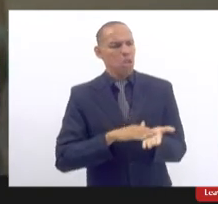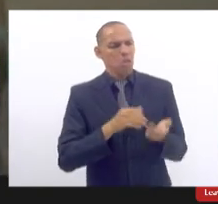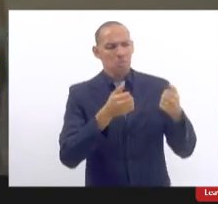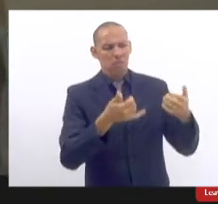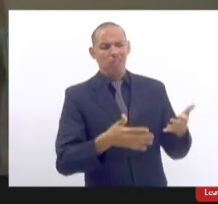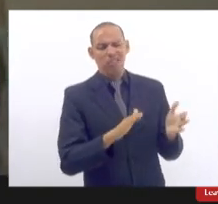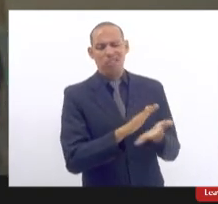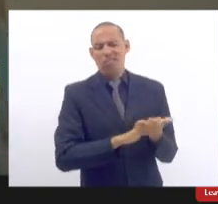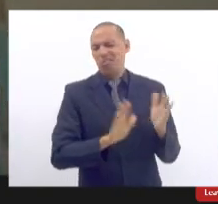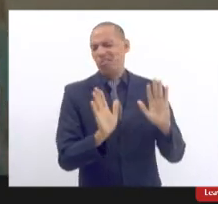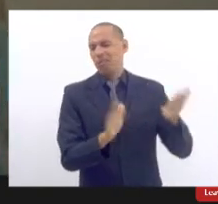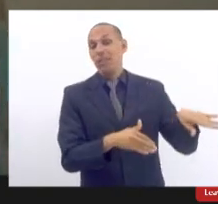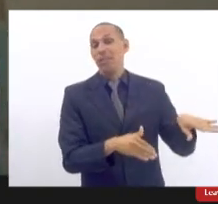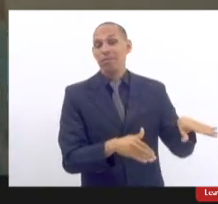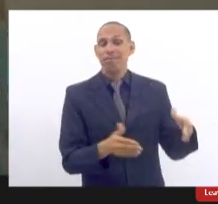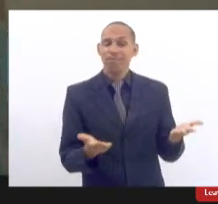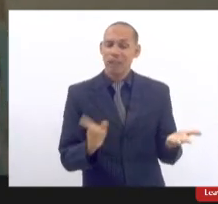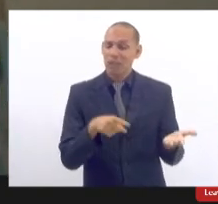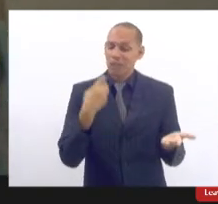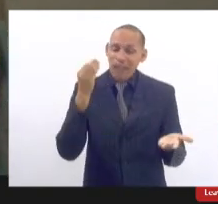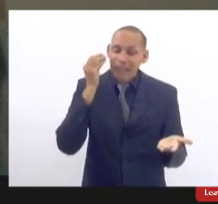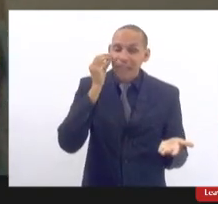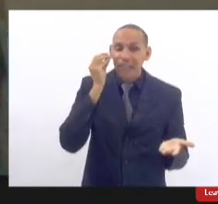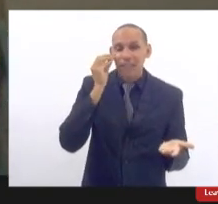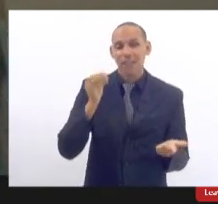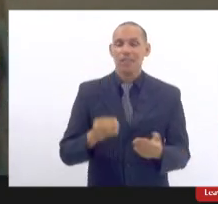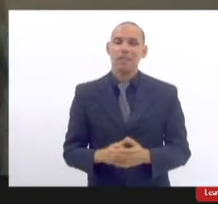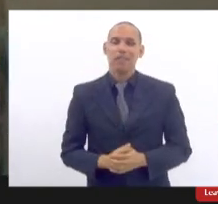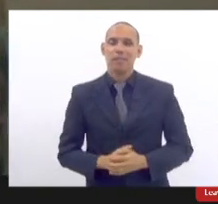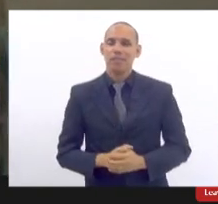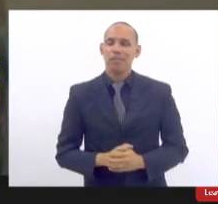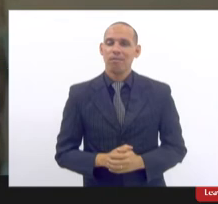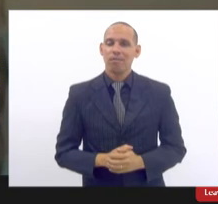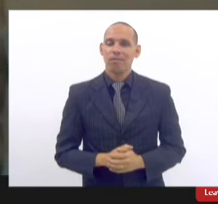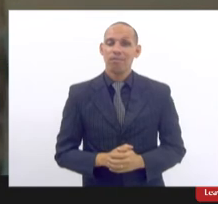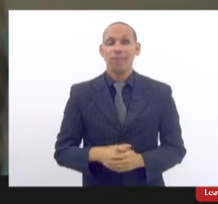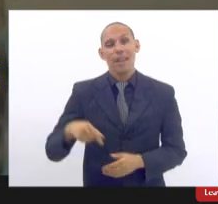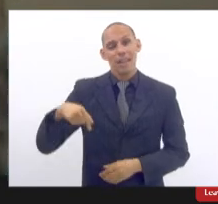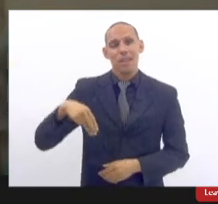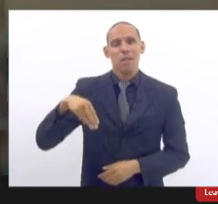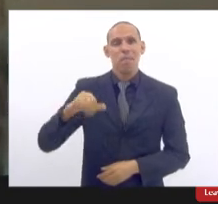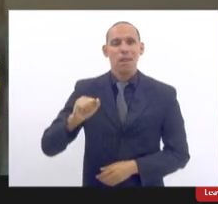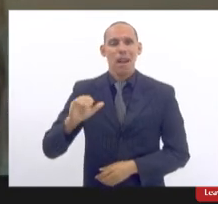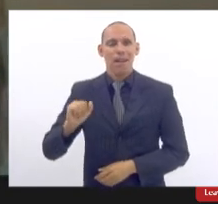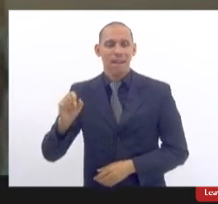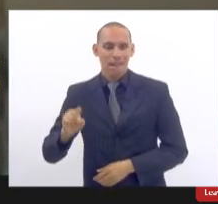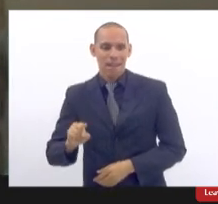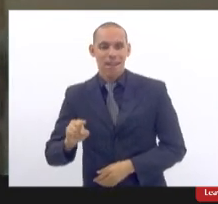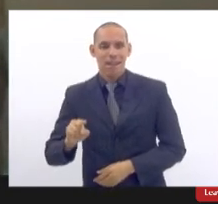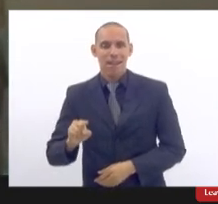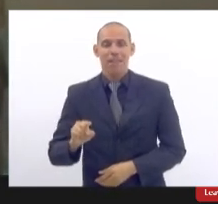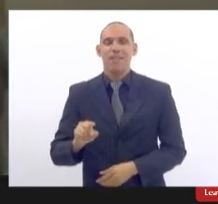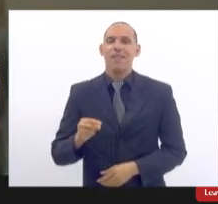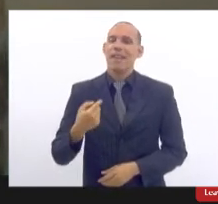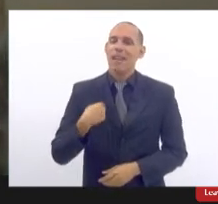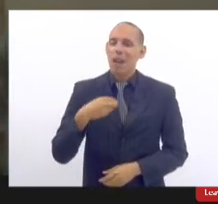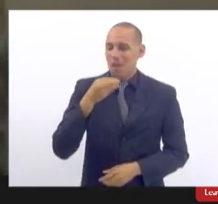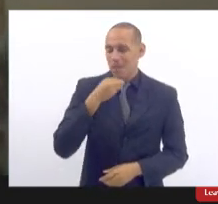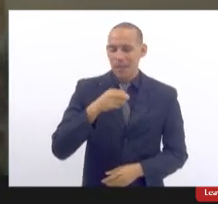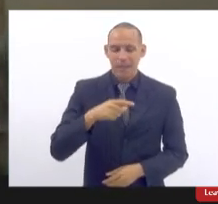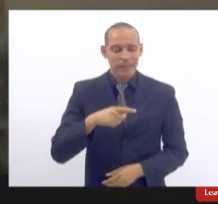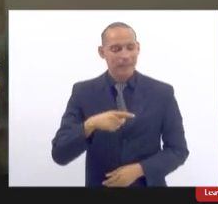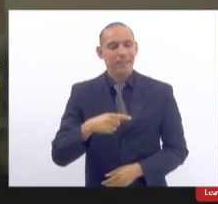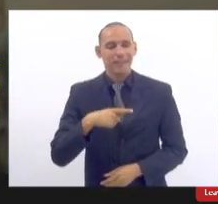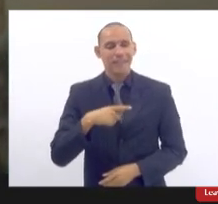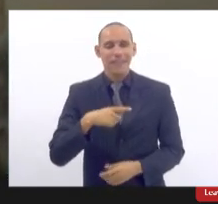eles fazem a gente até tenta e como o Macaé não posso deixar a oportunidade passar